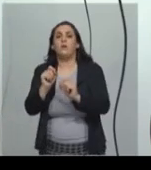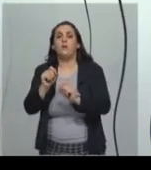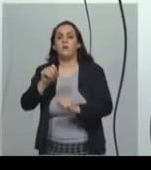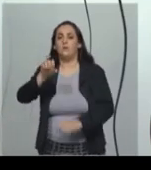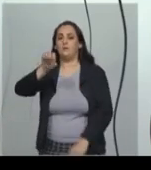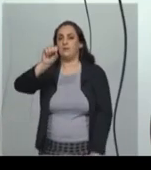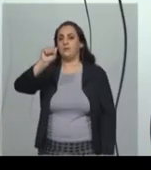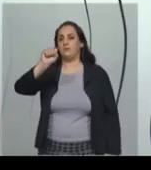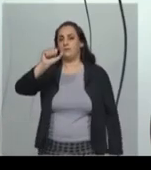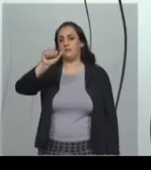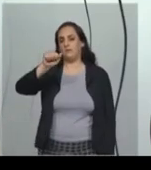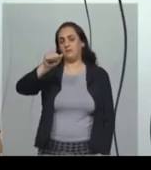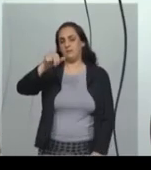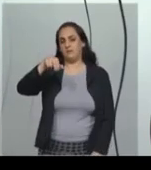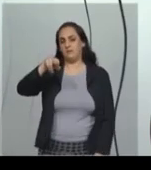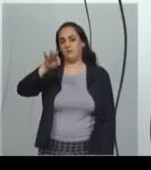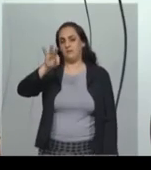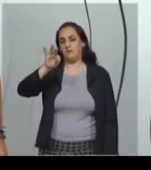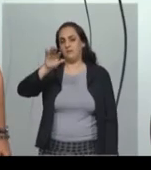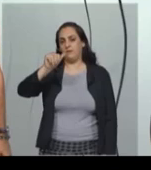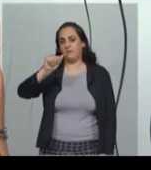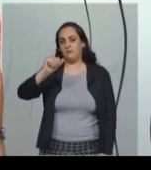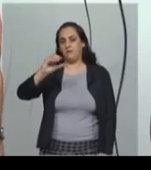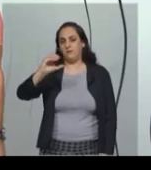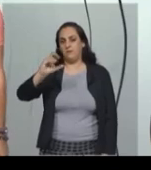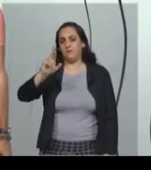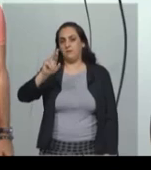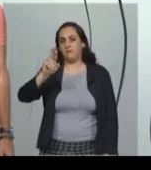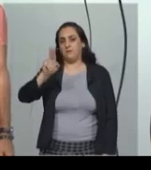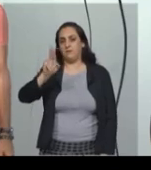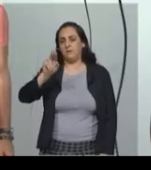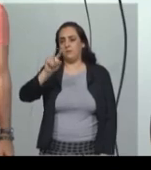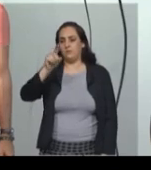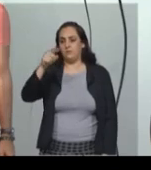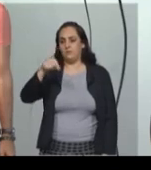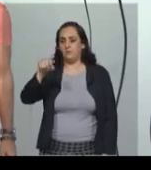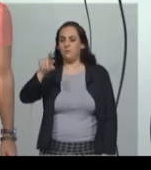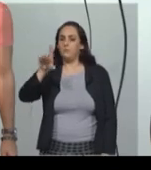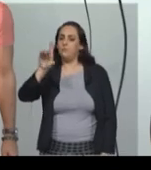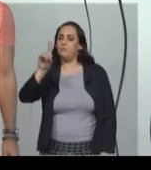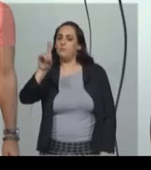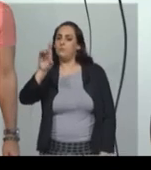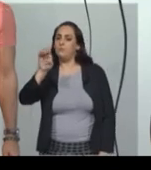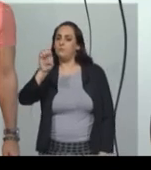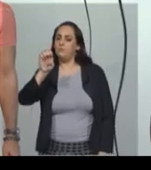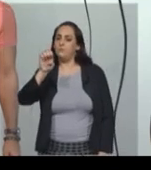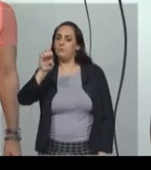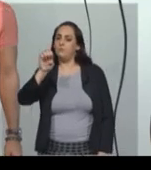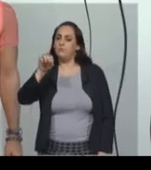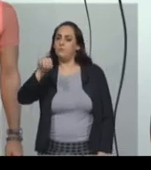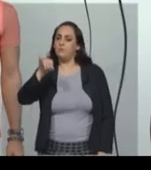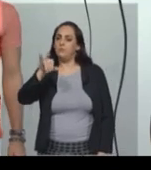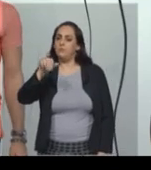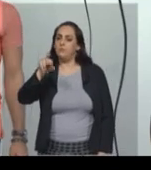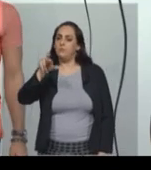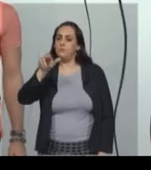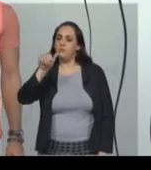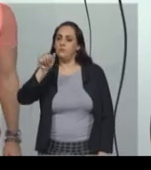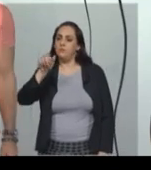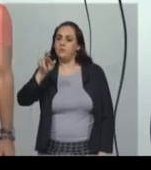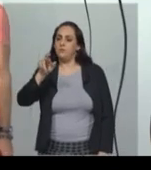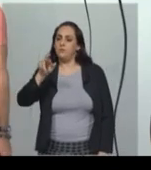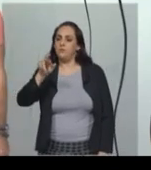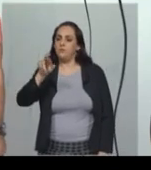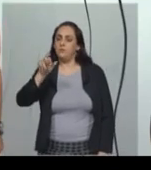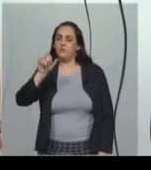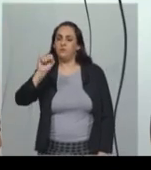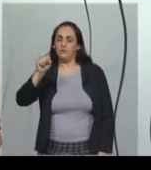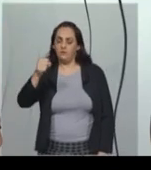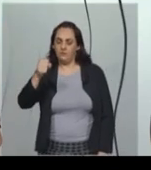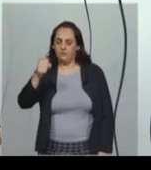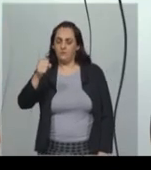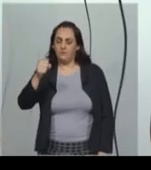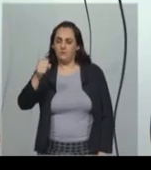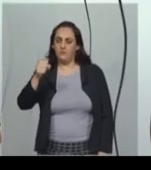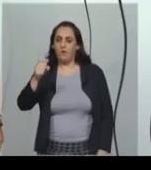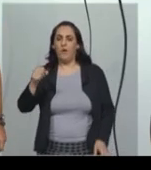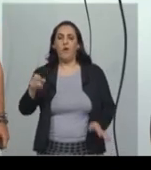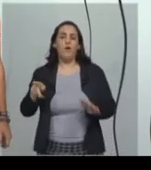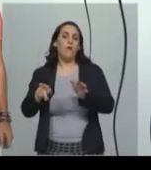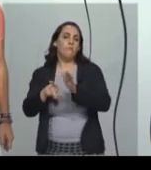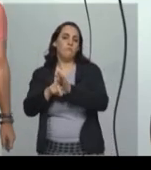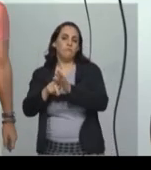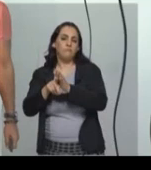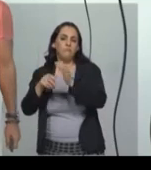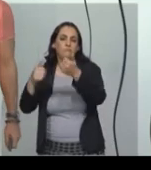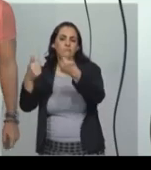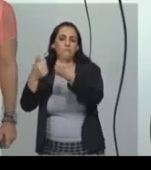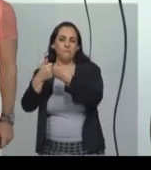Santa Cruz de Minas. Fica aqui no estado de Minas Gerais, na região do Campo das Vertentes, entre as cidades de São João del Rey